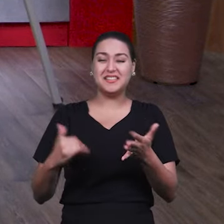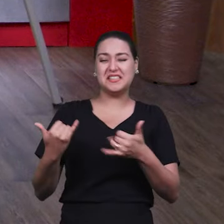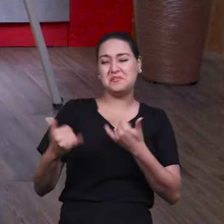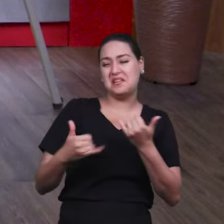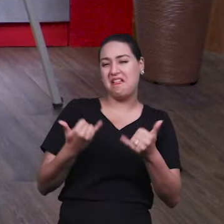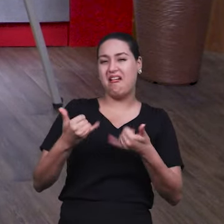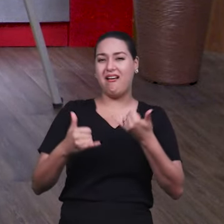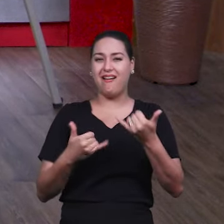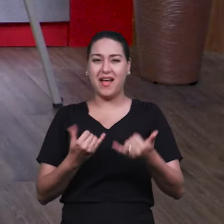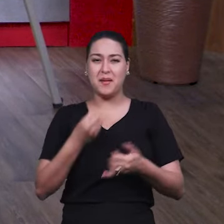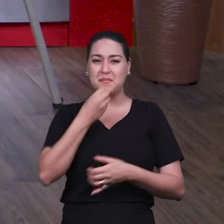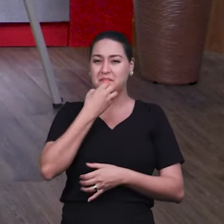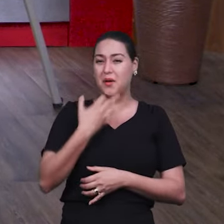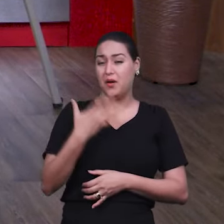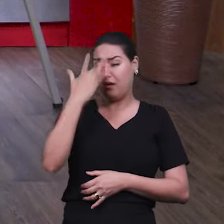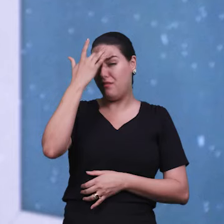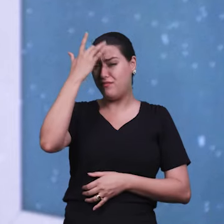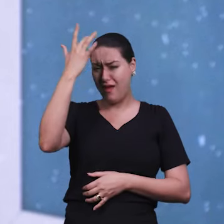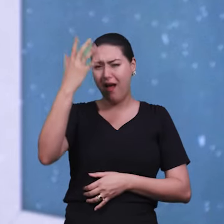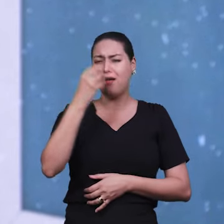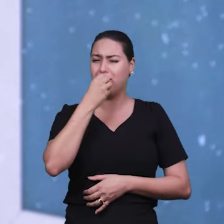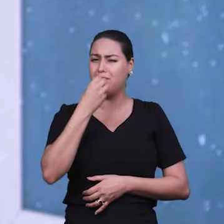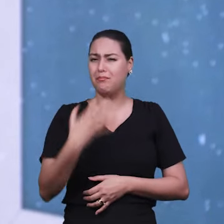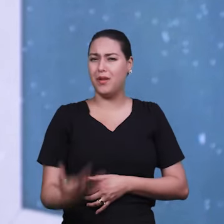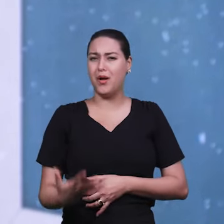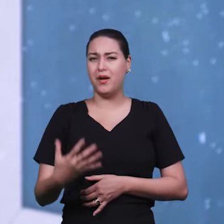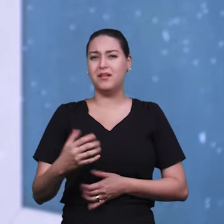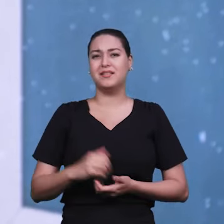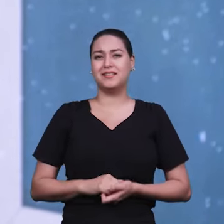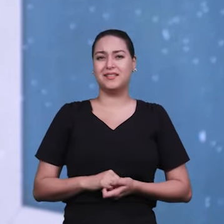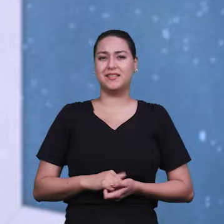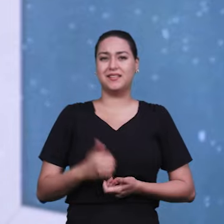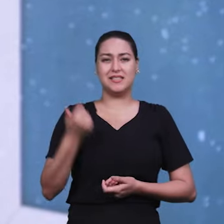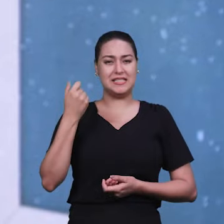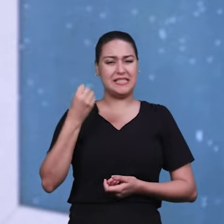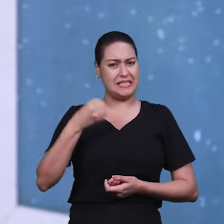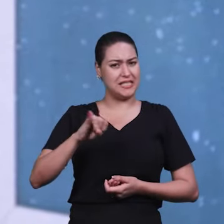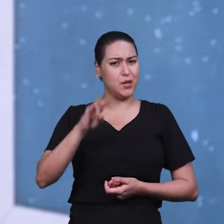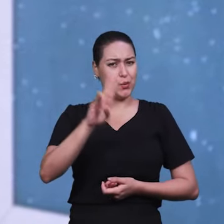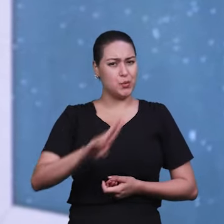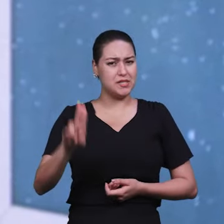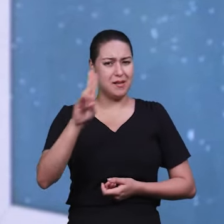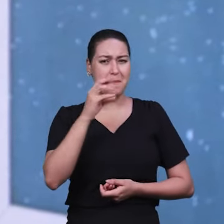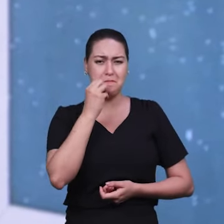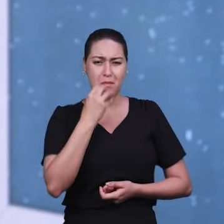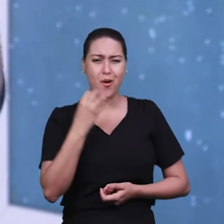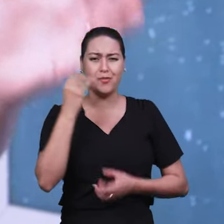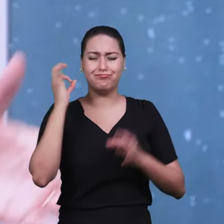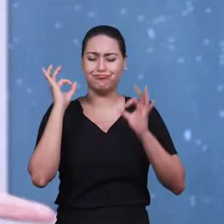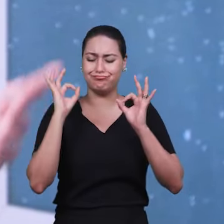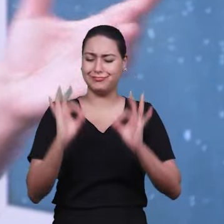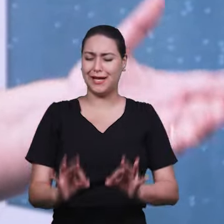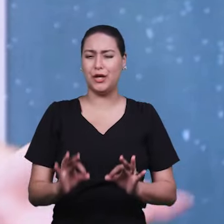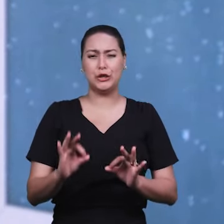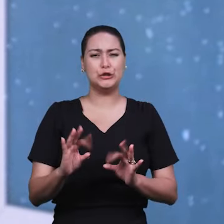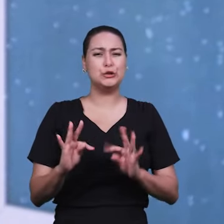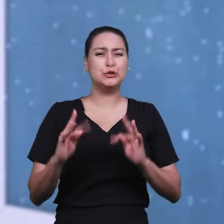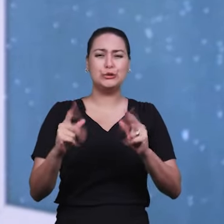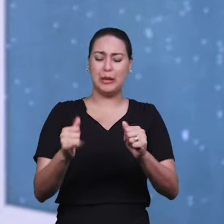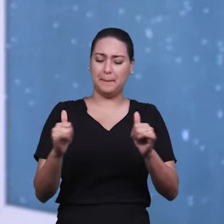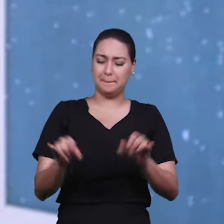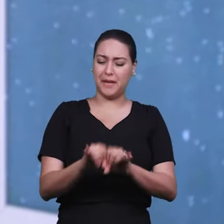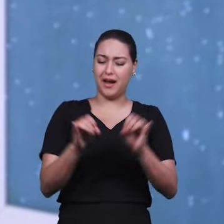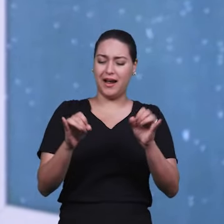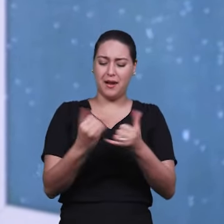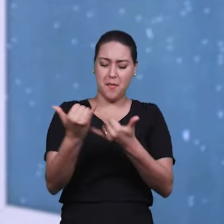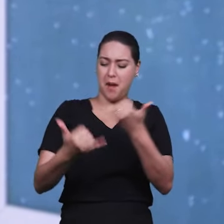era que só vem facilitar, caso. É verdade. Se você usar bem a ferramenta, é excelente. Tudo tem um joguinho para uma criança ficar mais